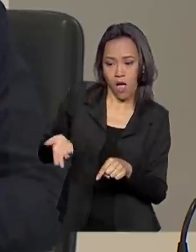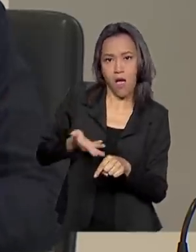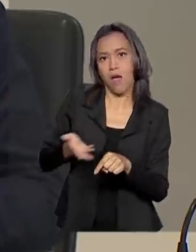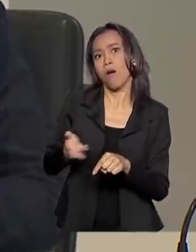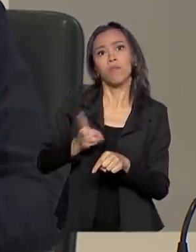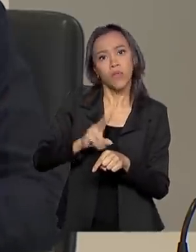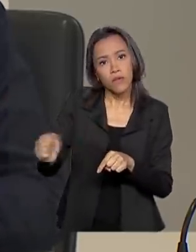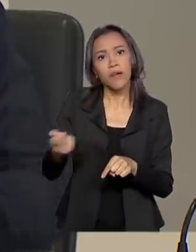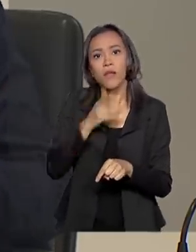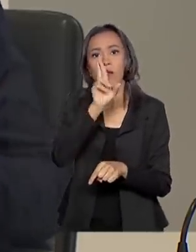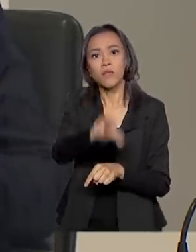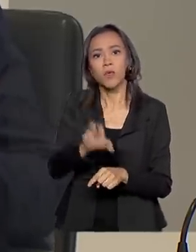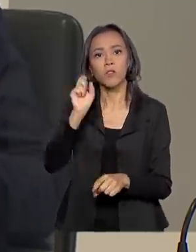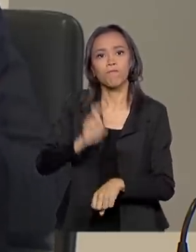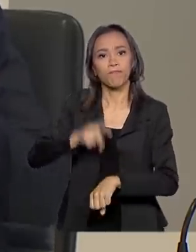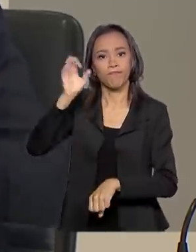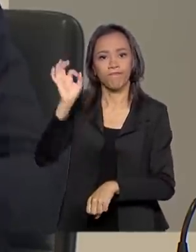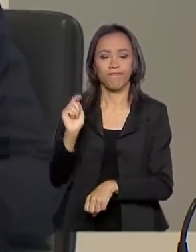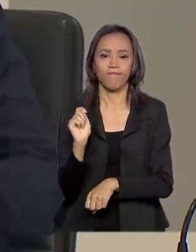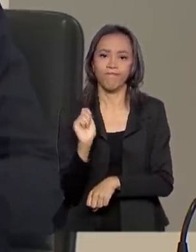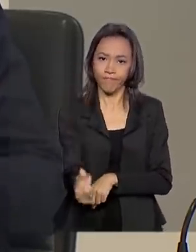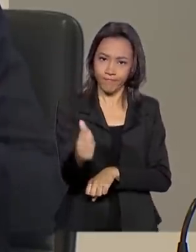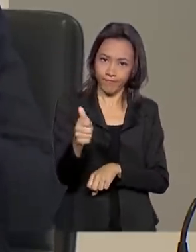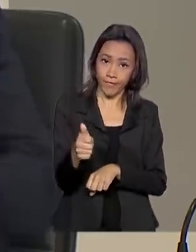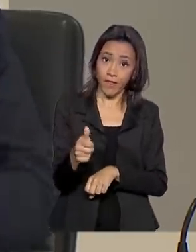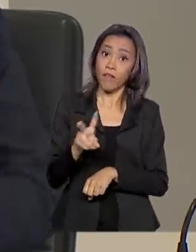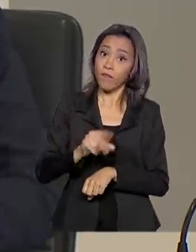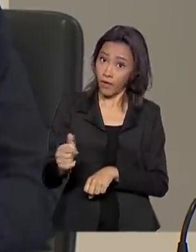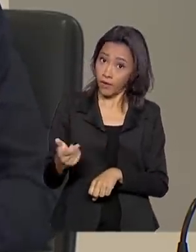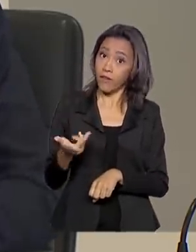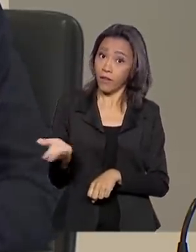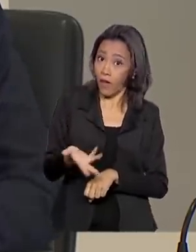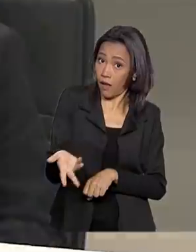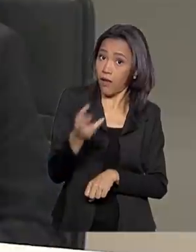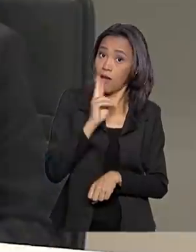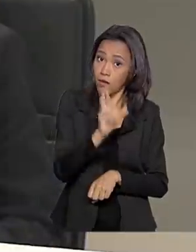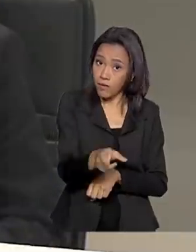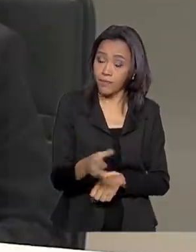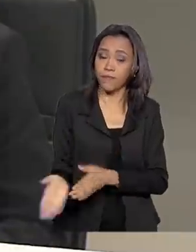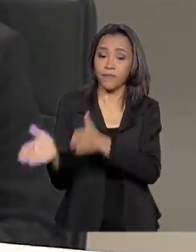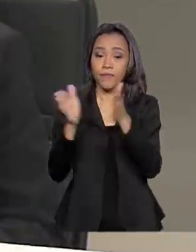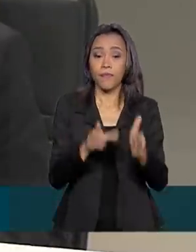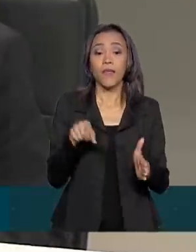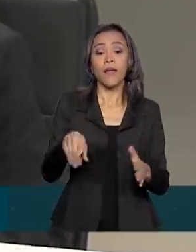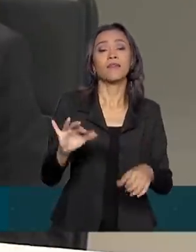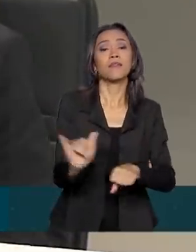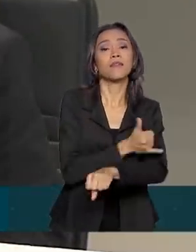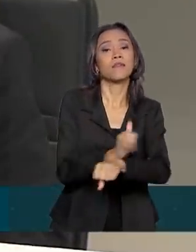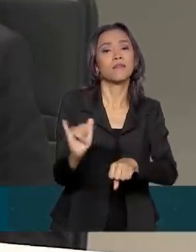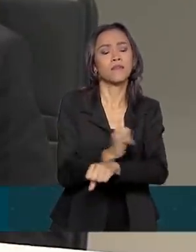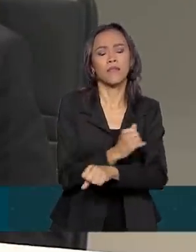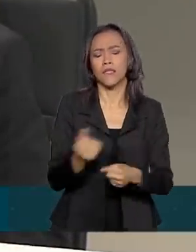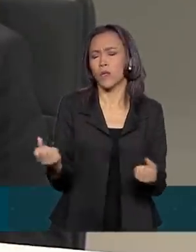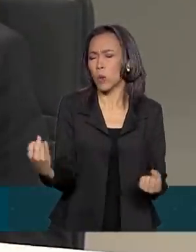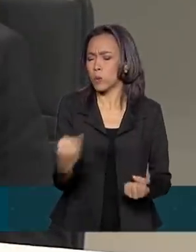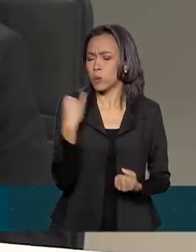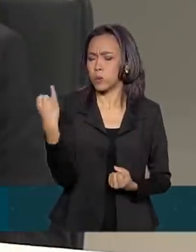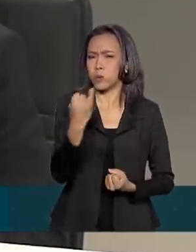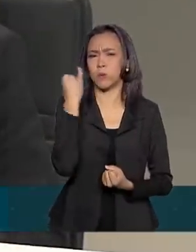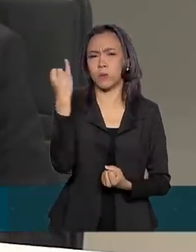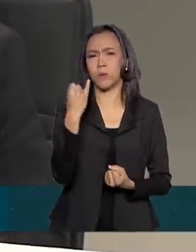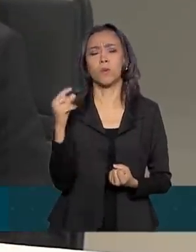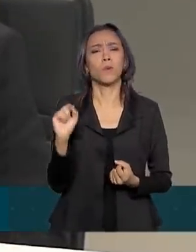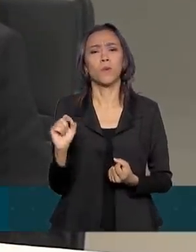equipamento vai possibilitar, nós teremos uma aceleração de resultados. Esse instrumento vai ser extremamente valioso, realmente, para o